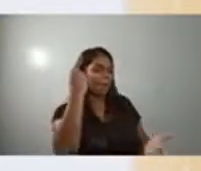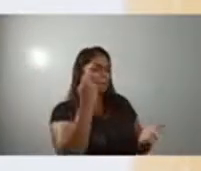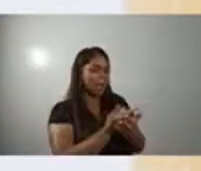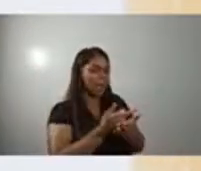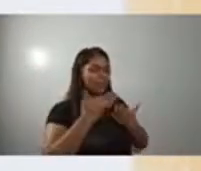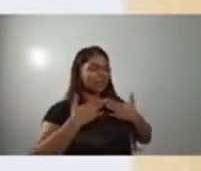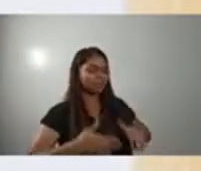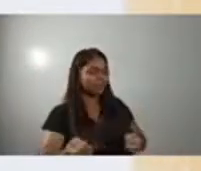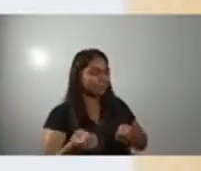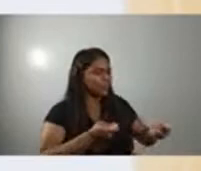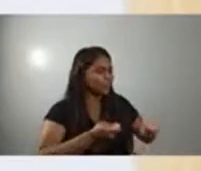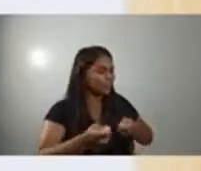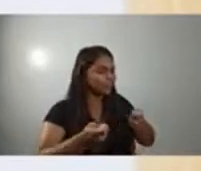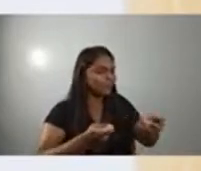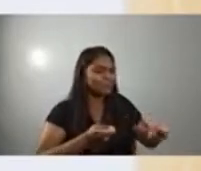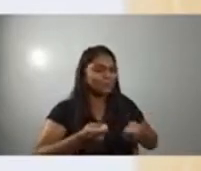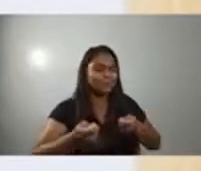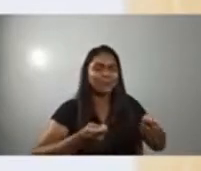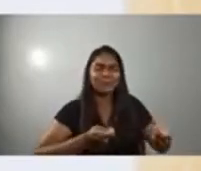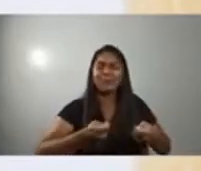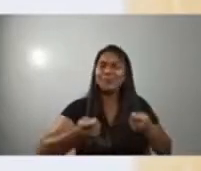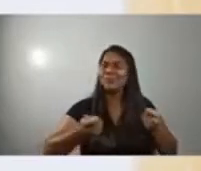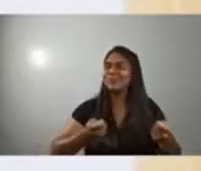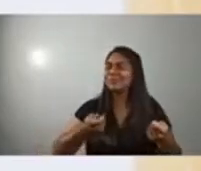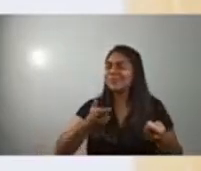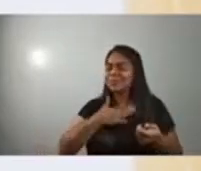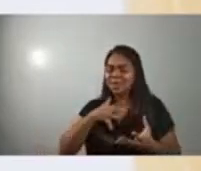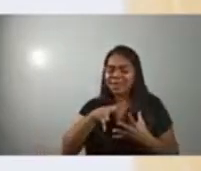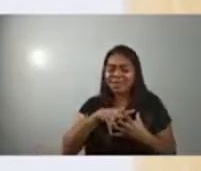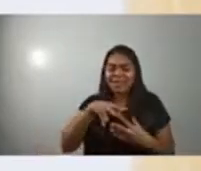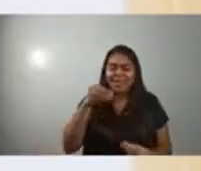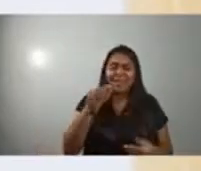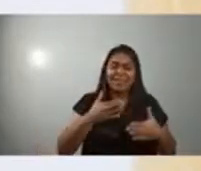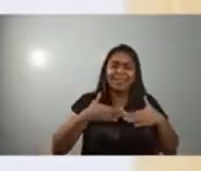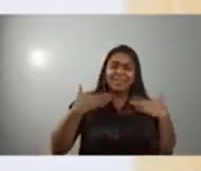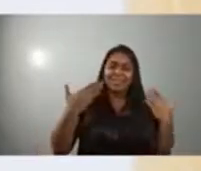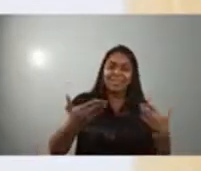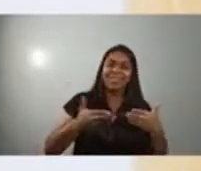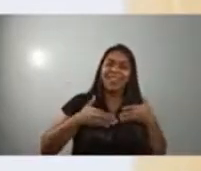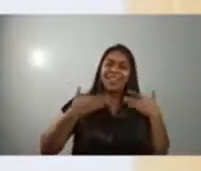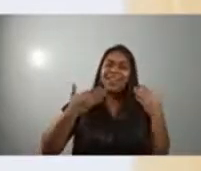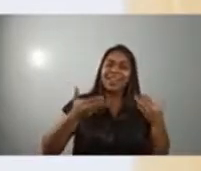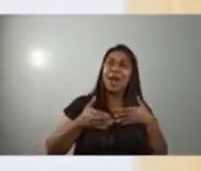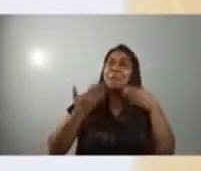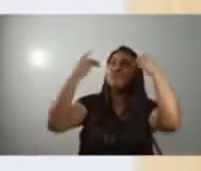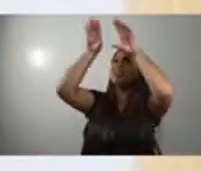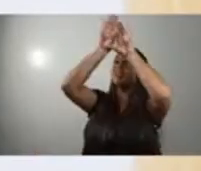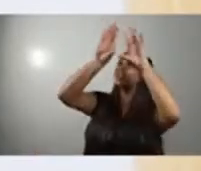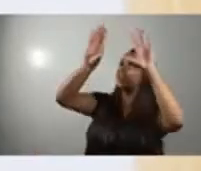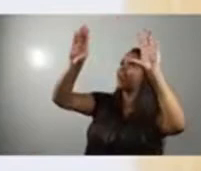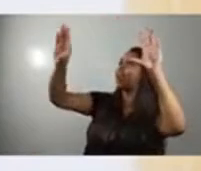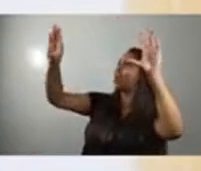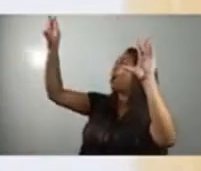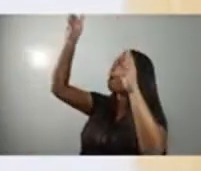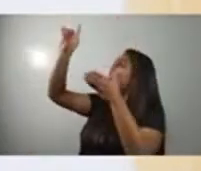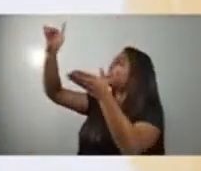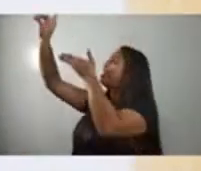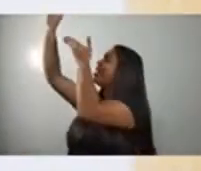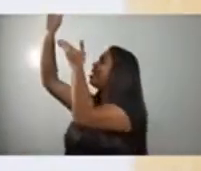alegra minha alma Ele desceu lá da glória, me deu vitória